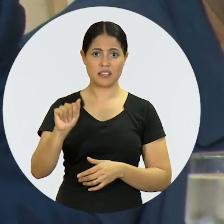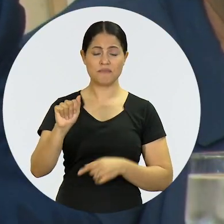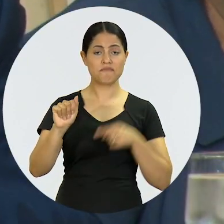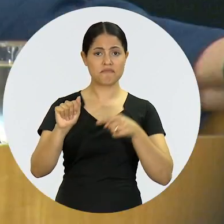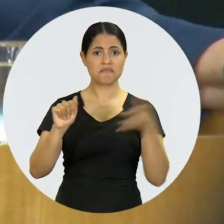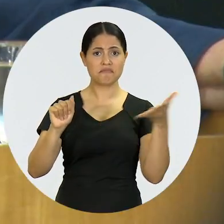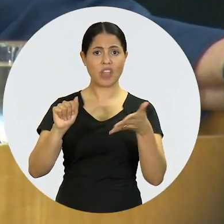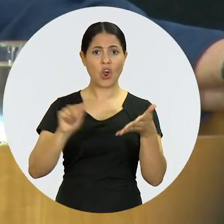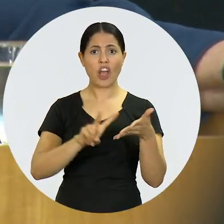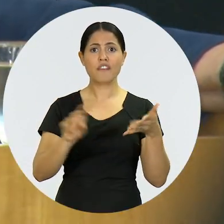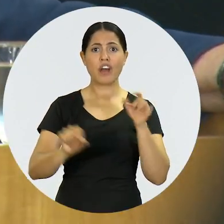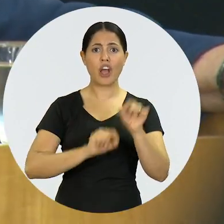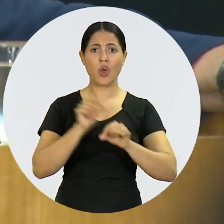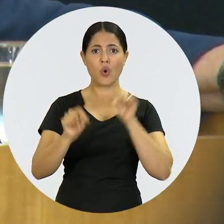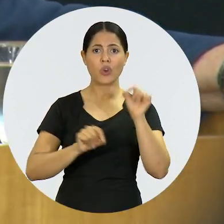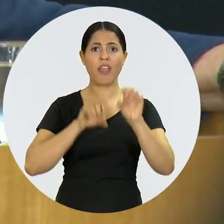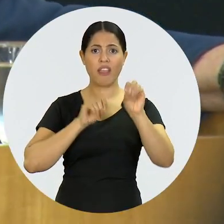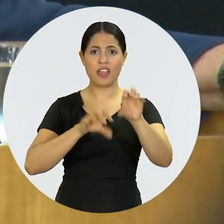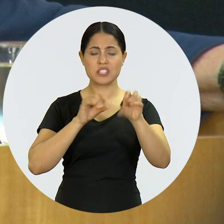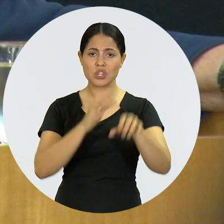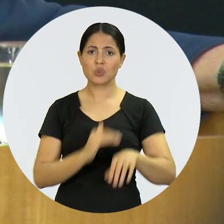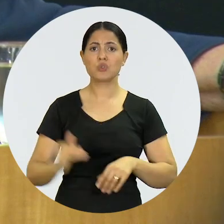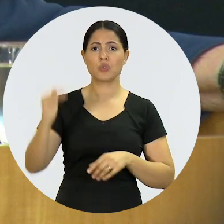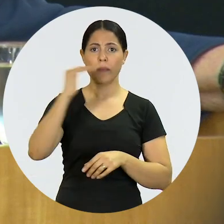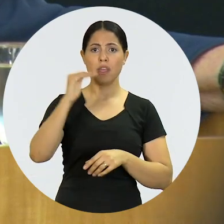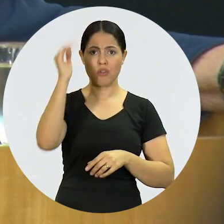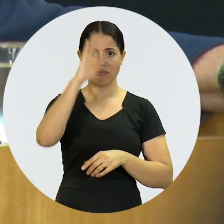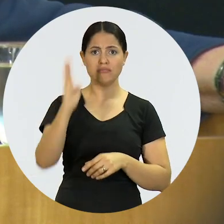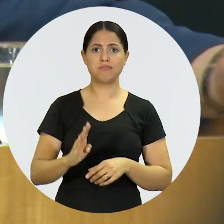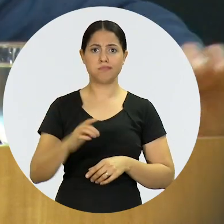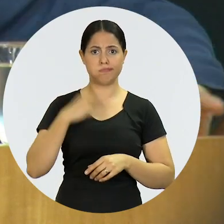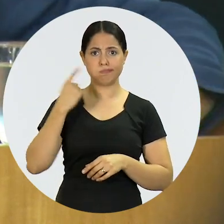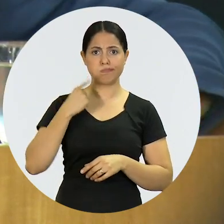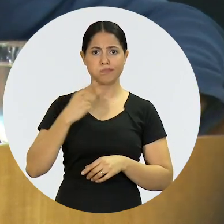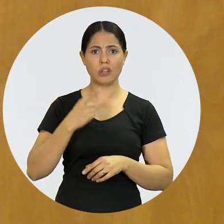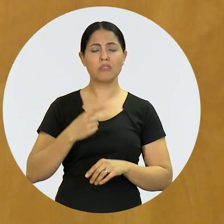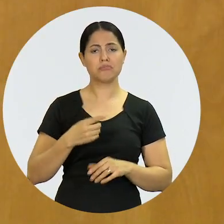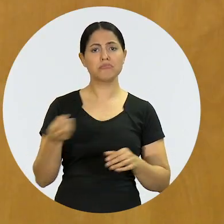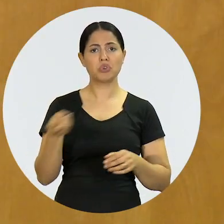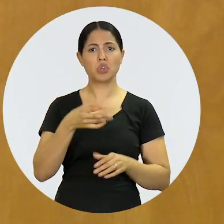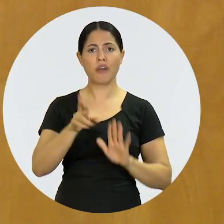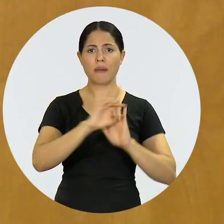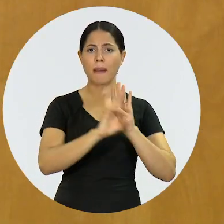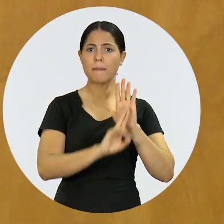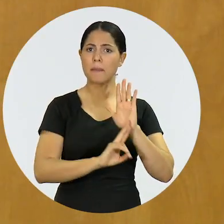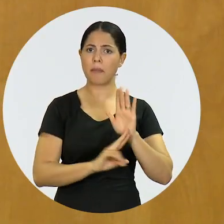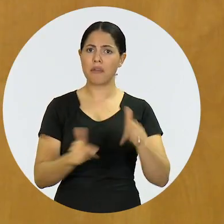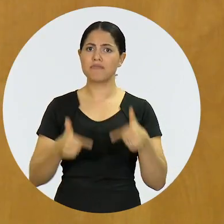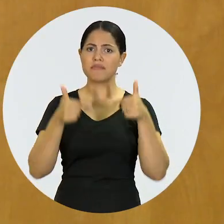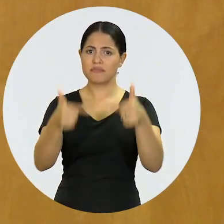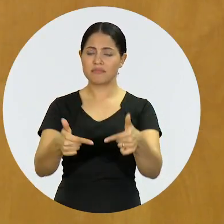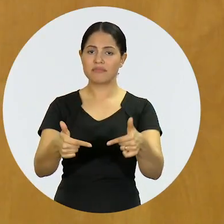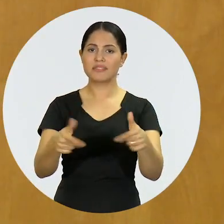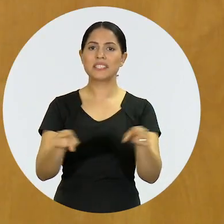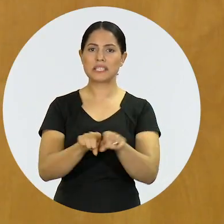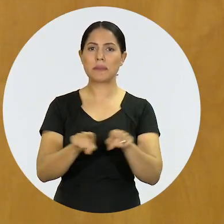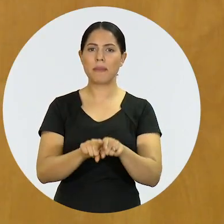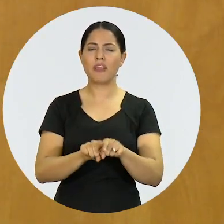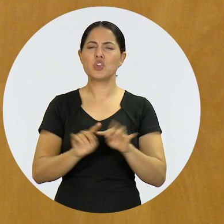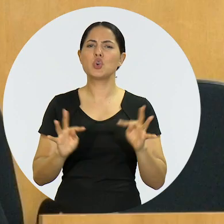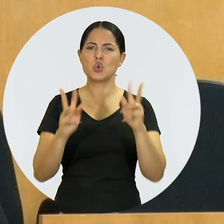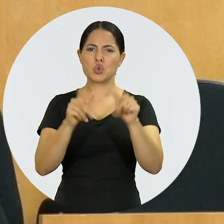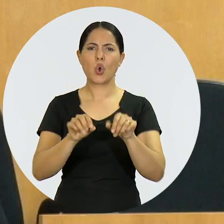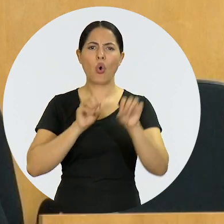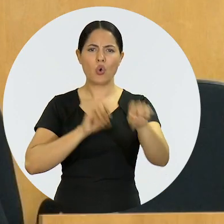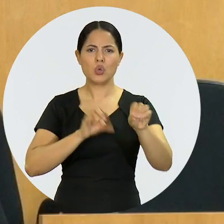Nacional de Advocacia passa a ser Escola Superior de Advocacia Nacional. O novo provimento potencializa